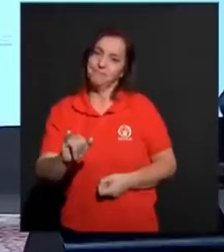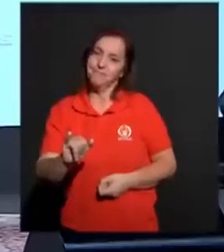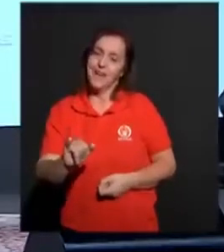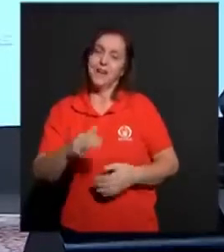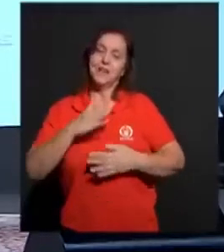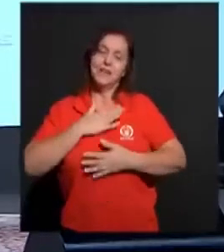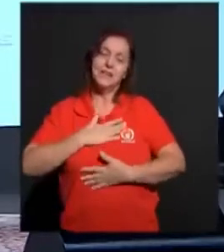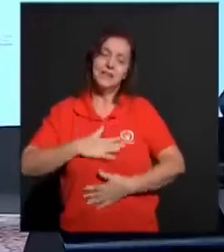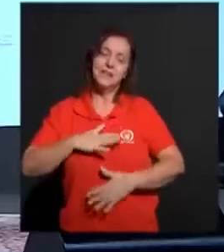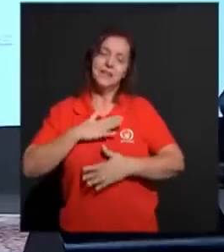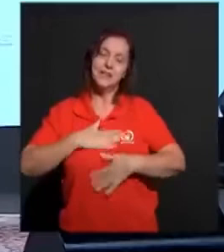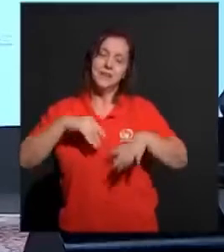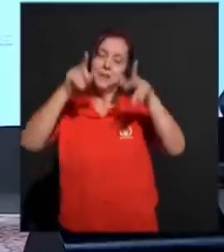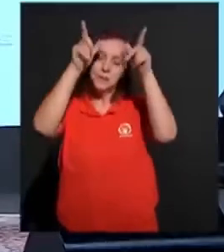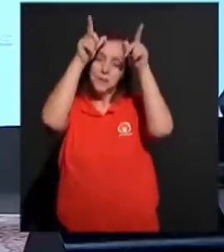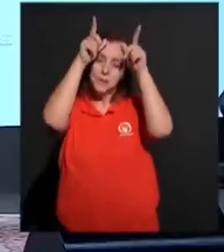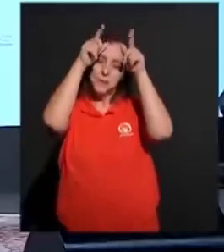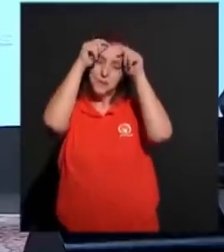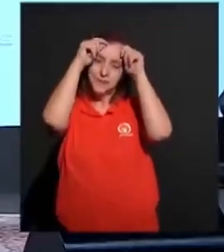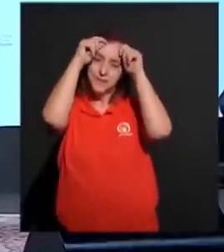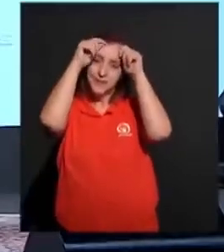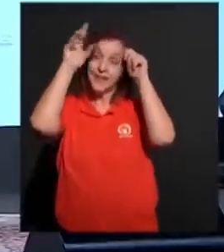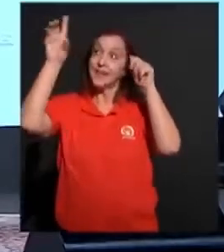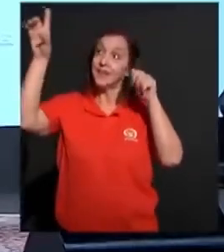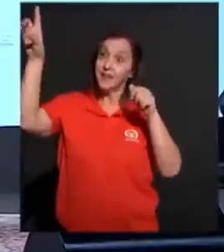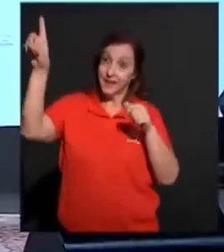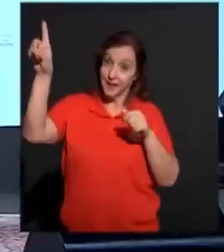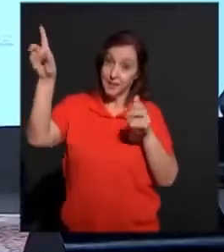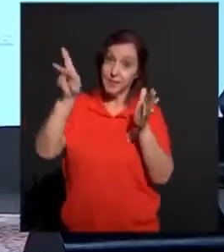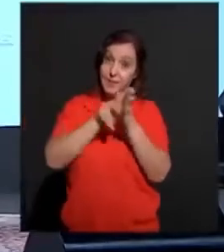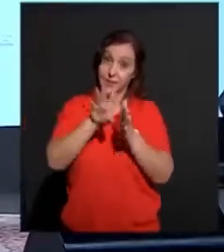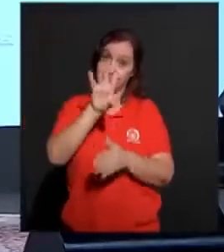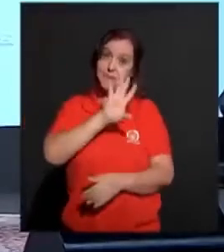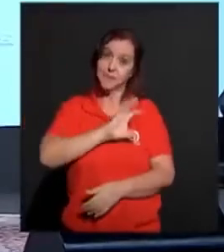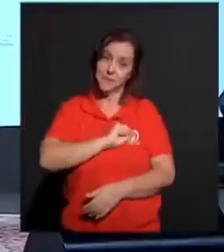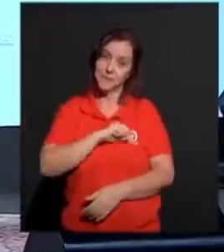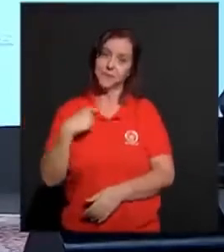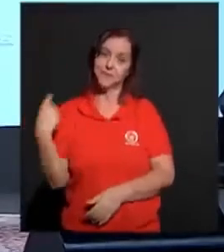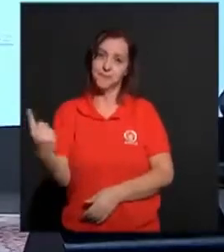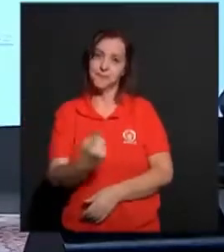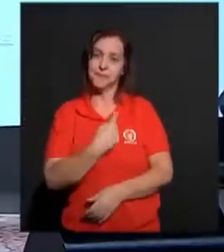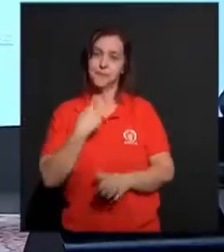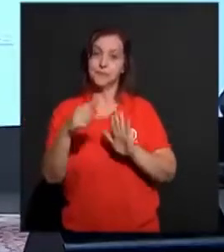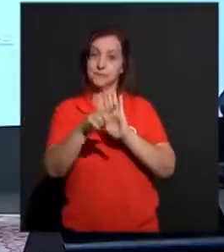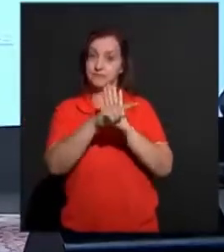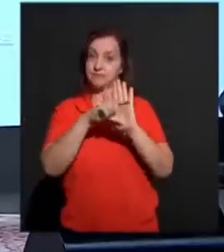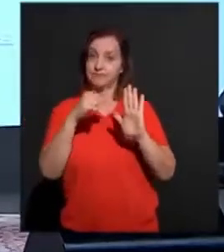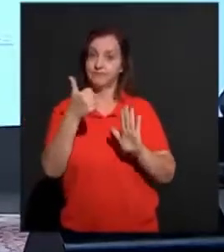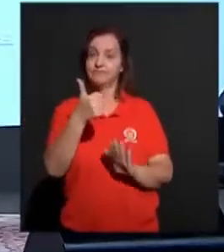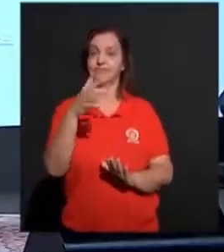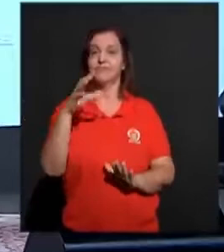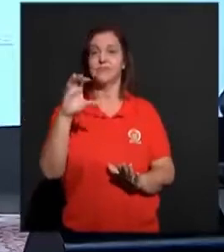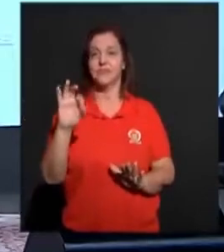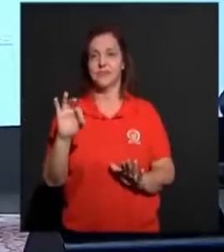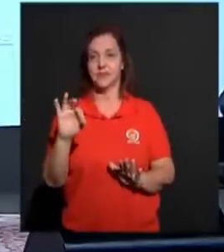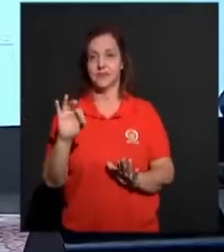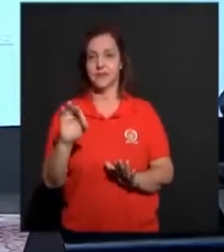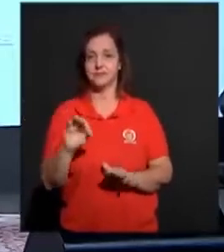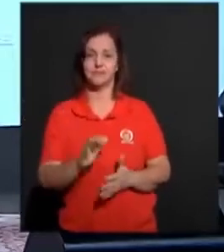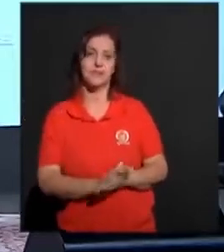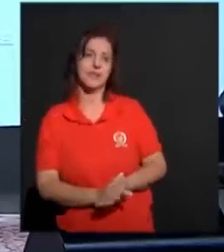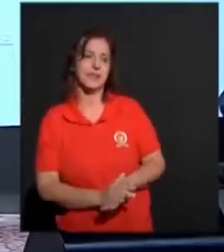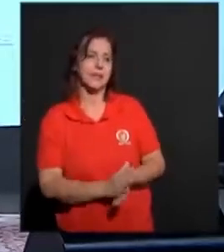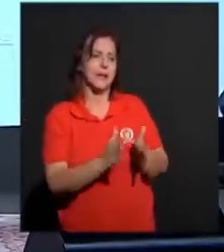descansar. Ele é o nosso amor. Versículo 10. Diz que em parte nós